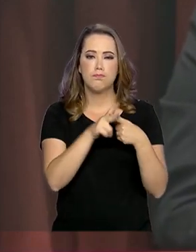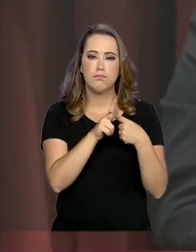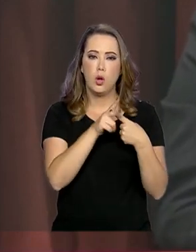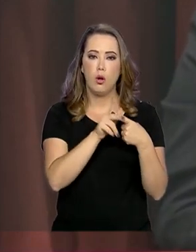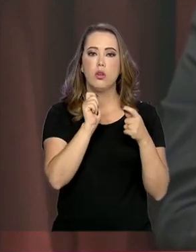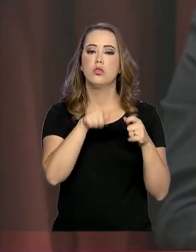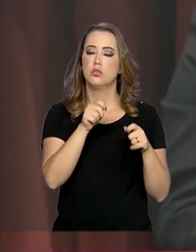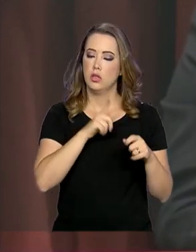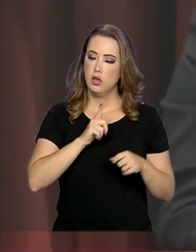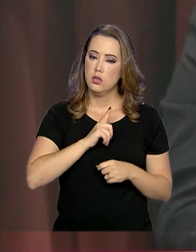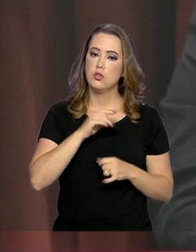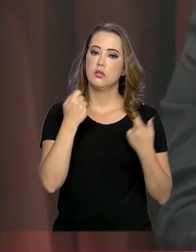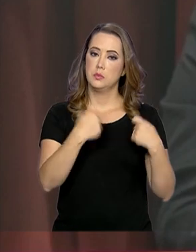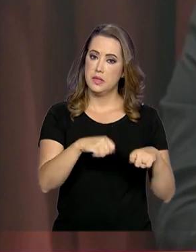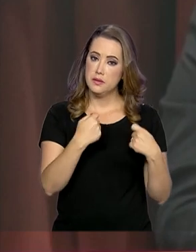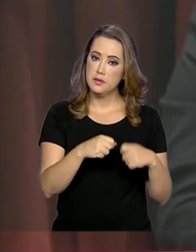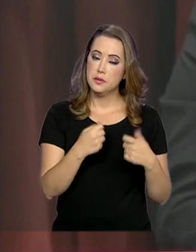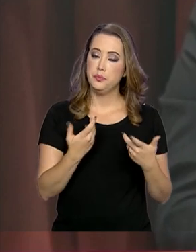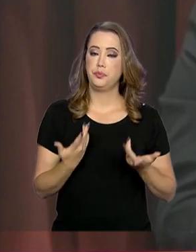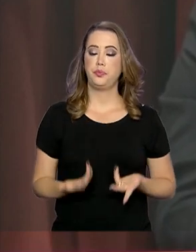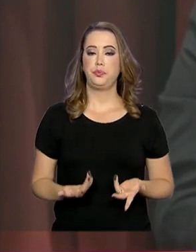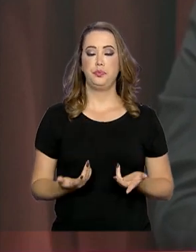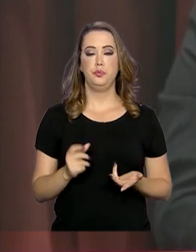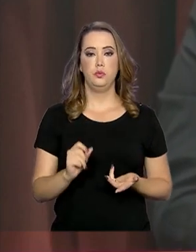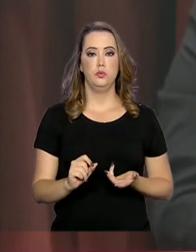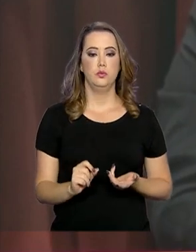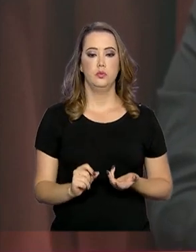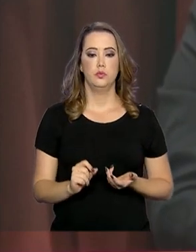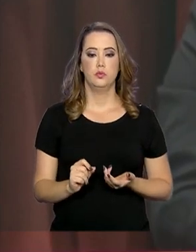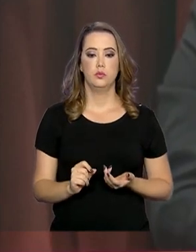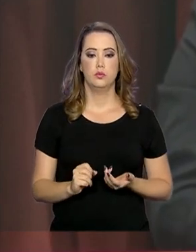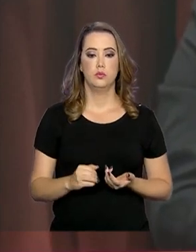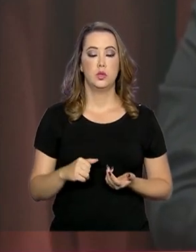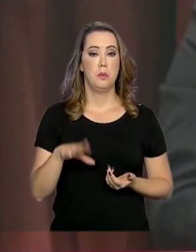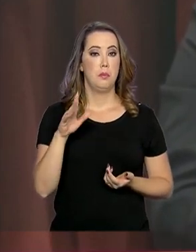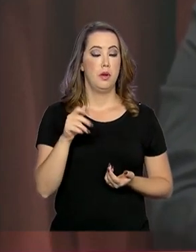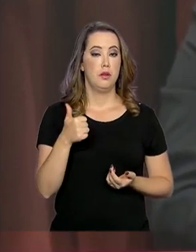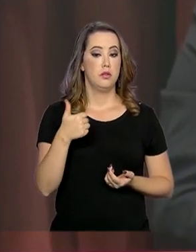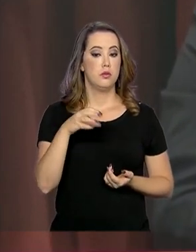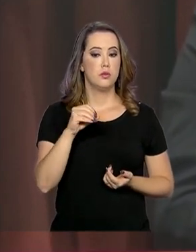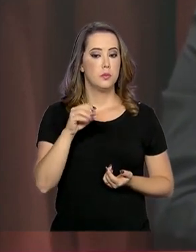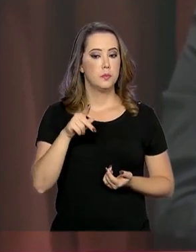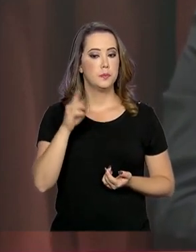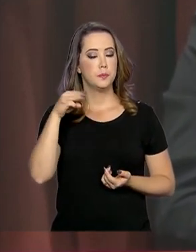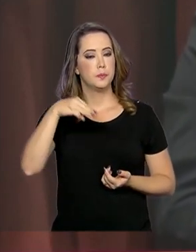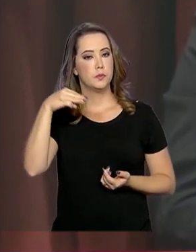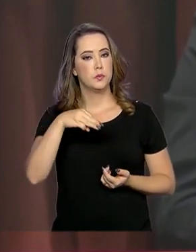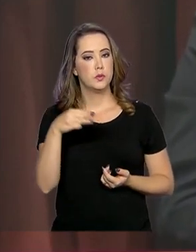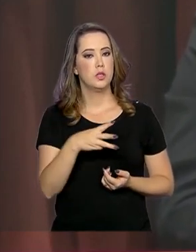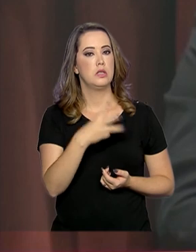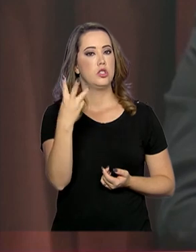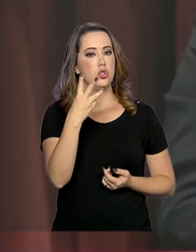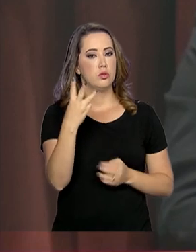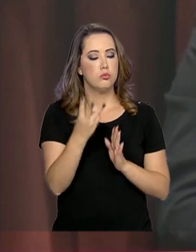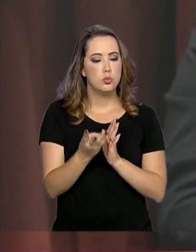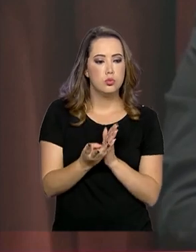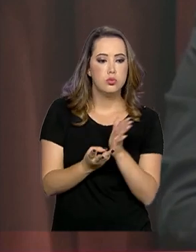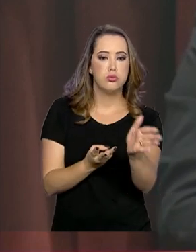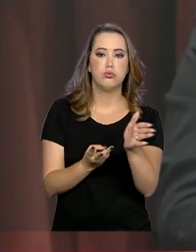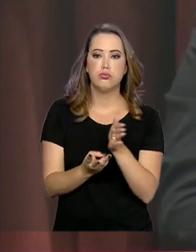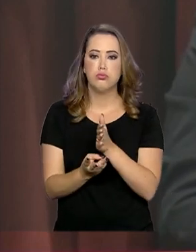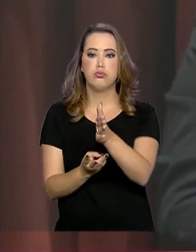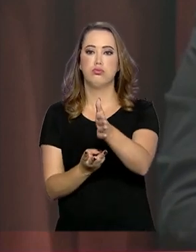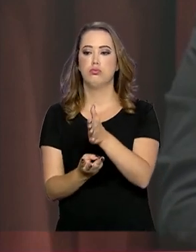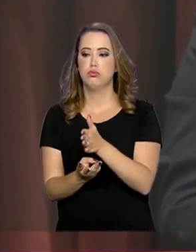Programa de Exploração Rodoviária. São 100 quilômetros aí de terceiras faixas, são 70 quilômetros de vias